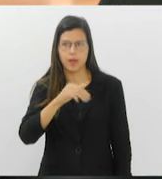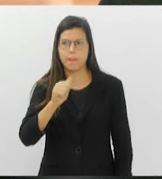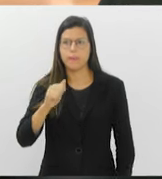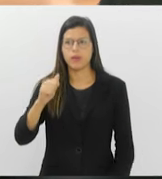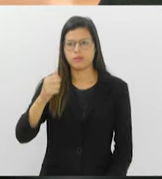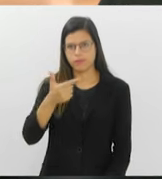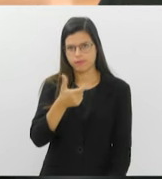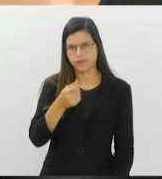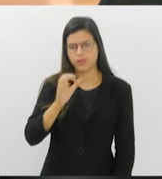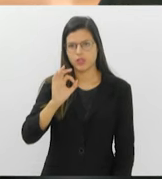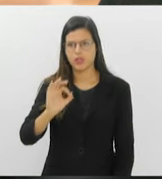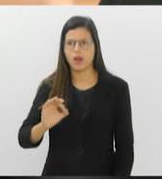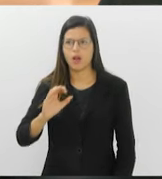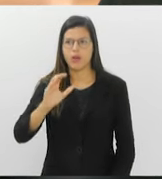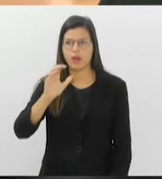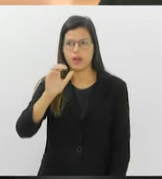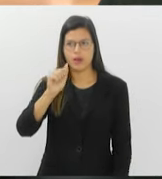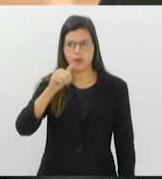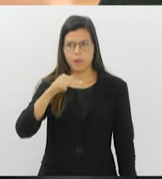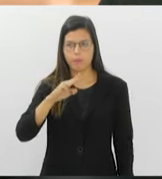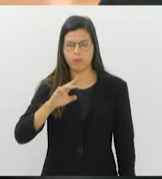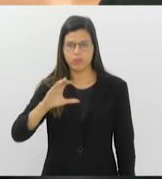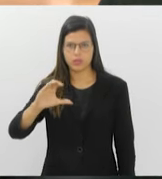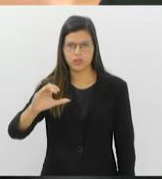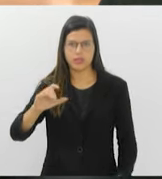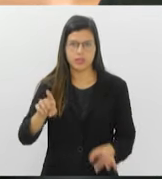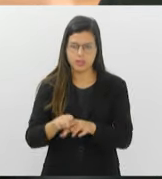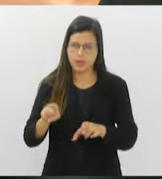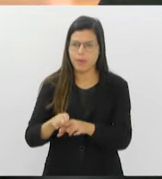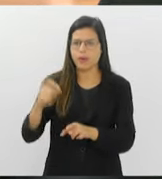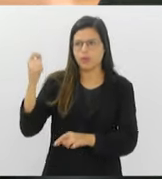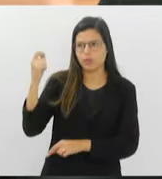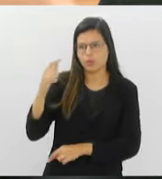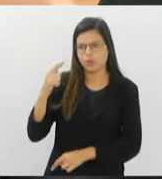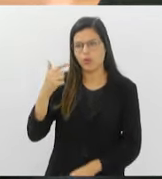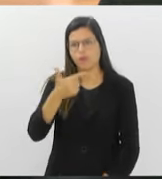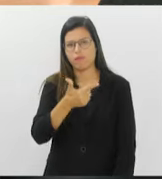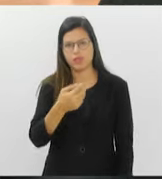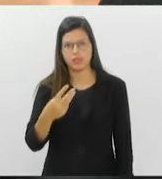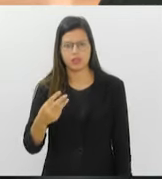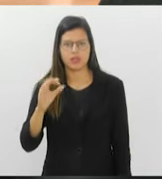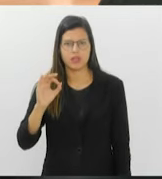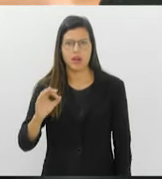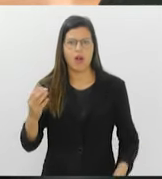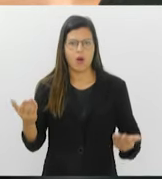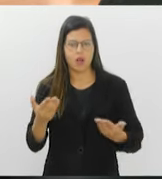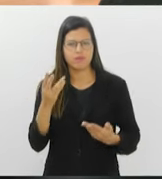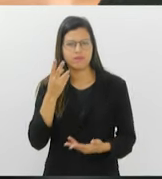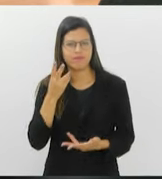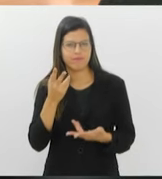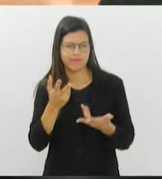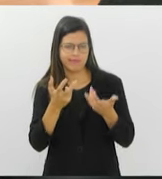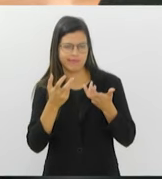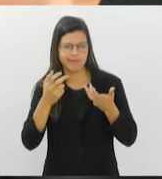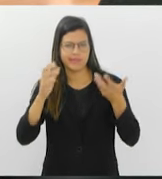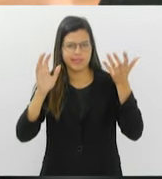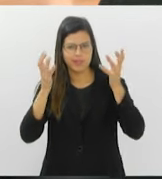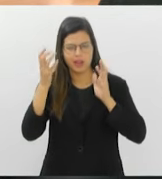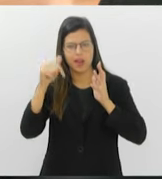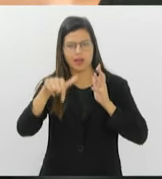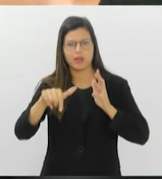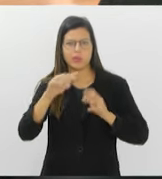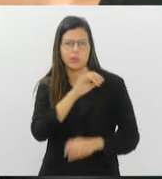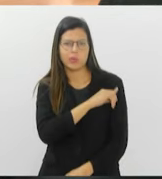23 graus em Cambuci, que também está um dia ensolarado. Vamos ver agora como está o tempo aqui no Rio de Janeiro. Você vê imagens aí do